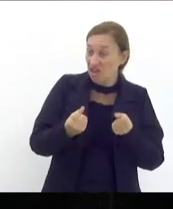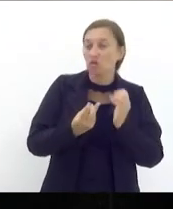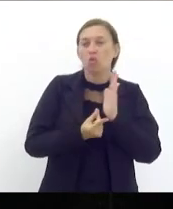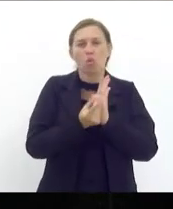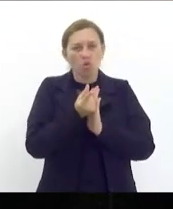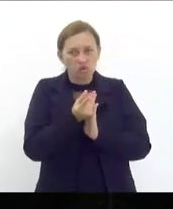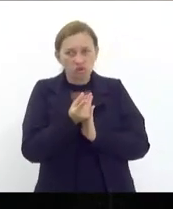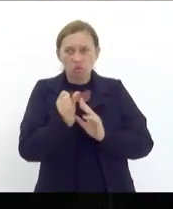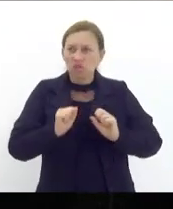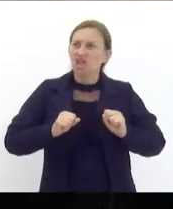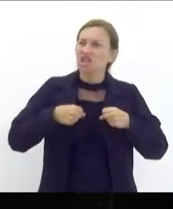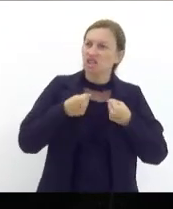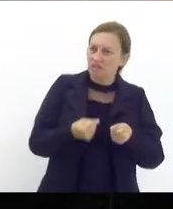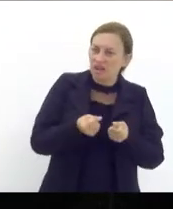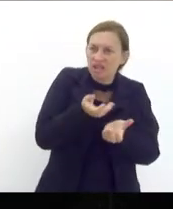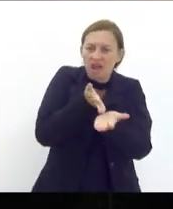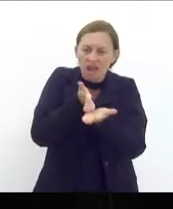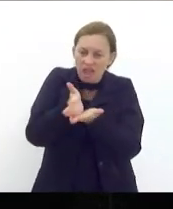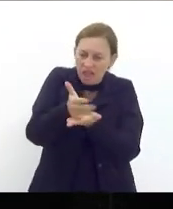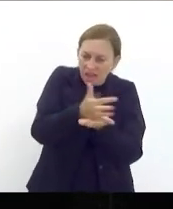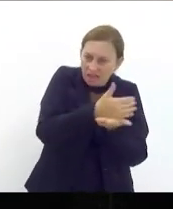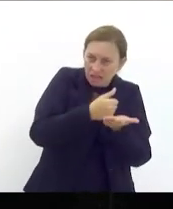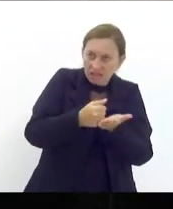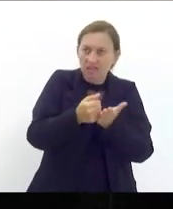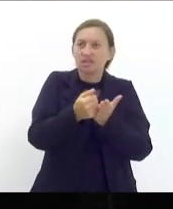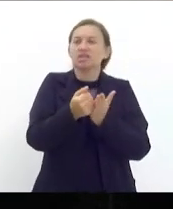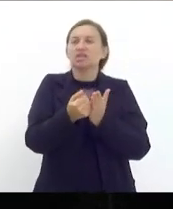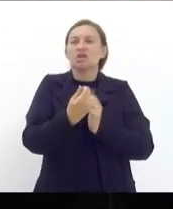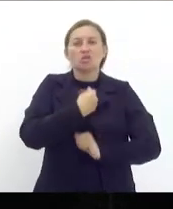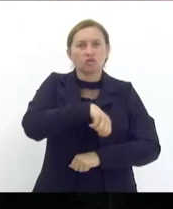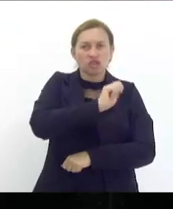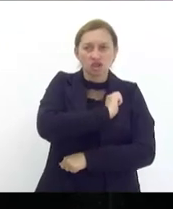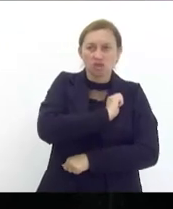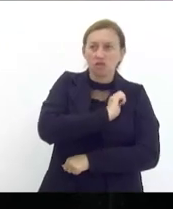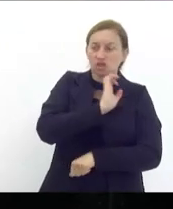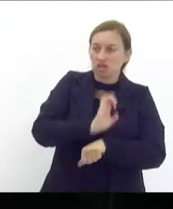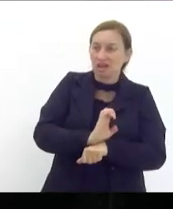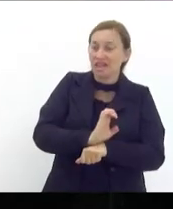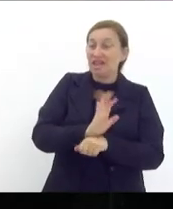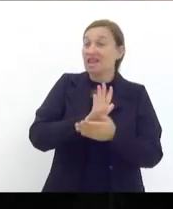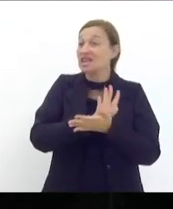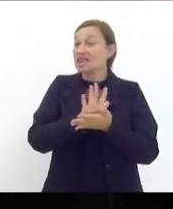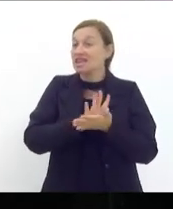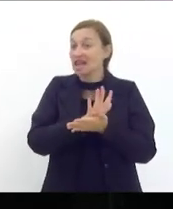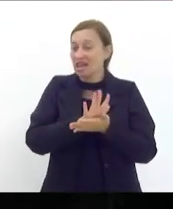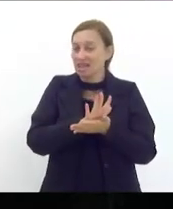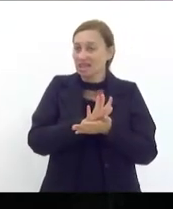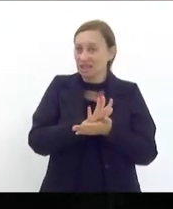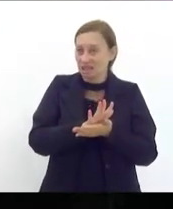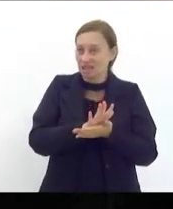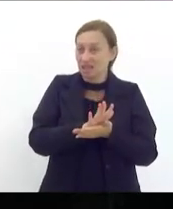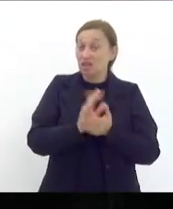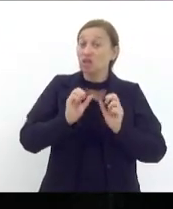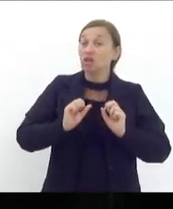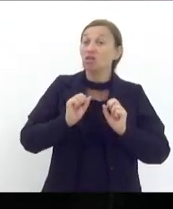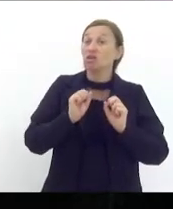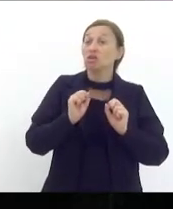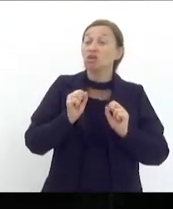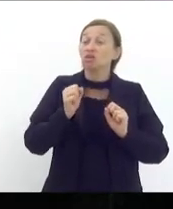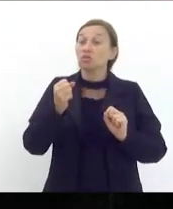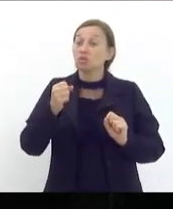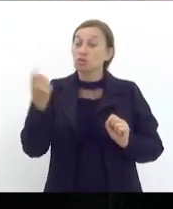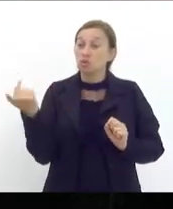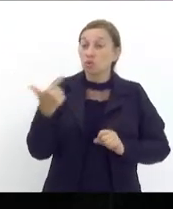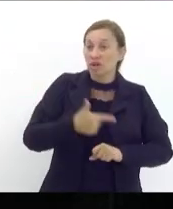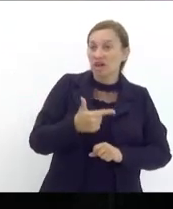quando ele defende a arrecadação e as metas fiscais do estado nada mais faz do que defender o